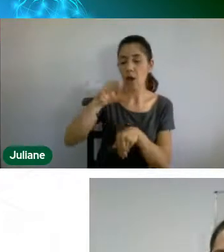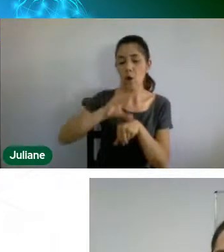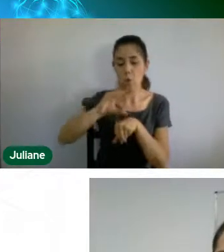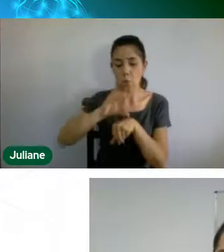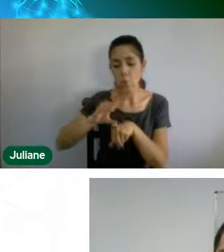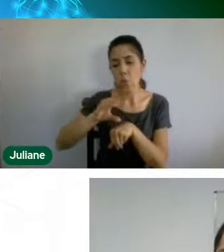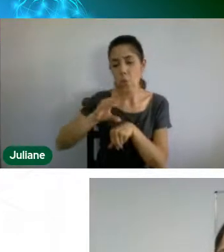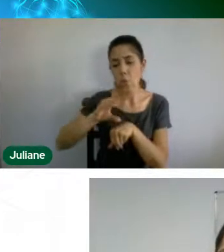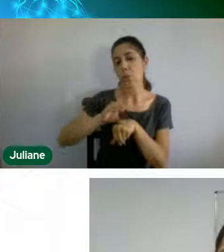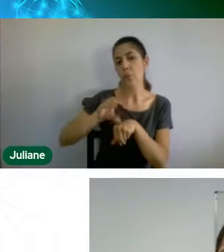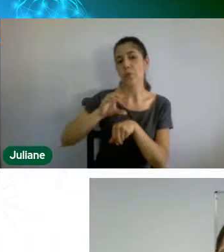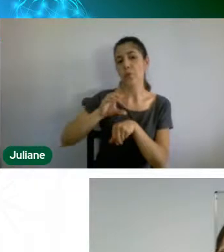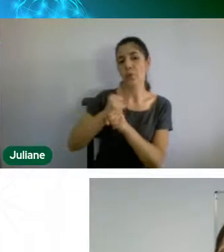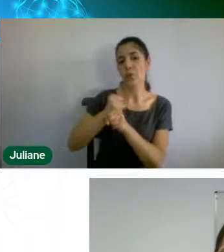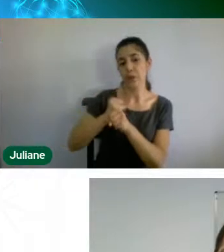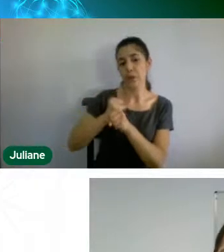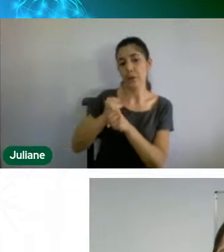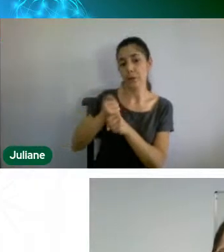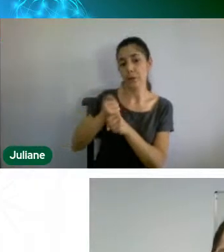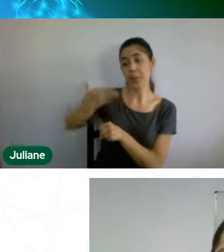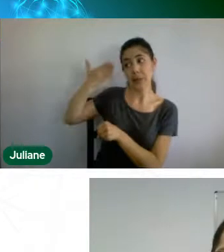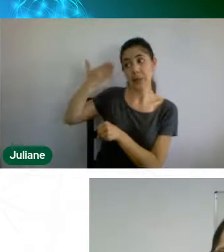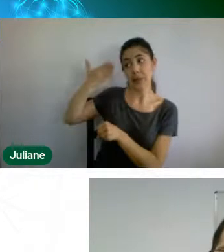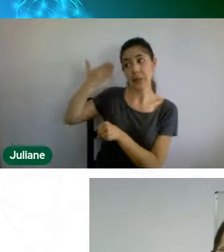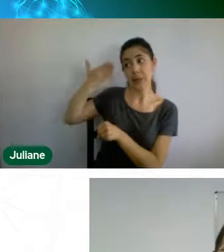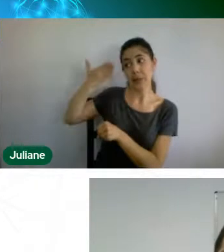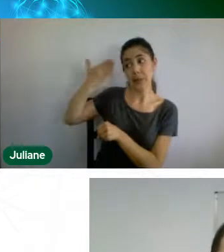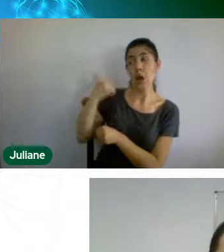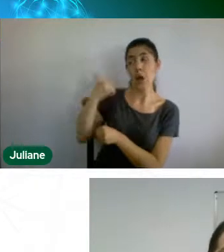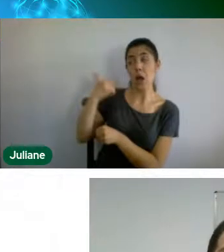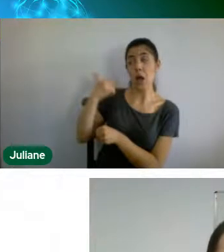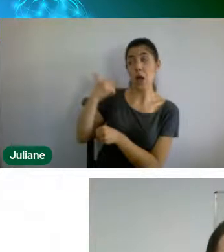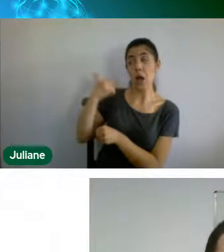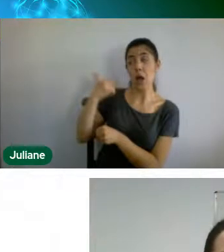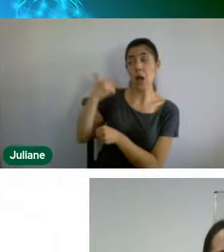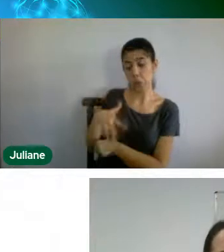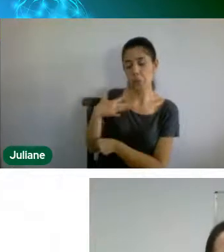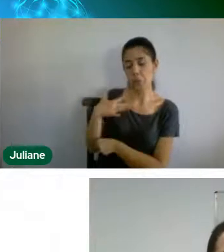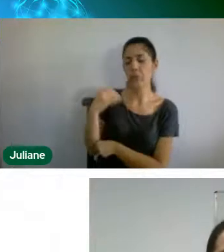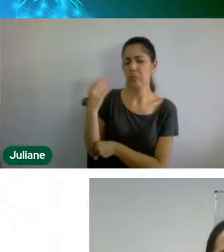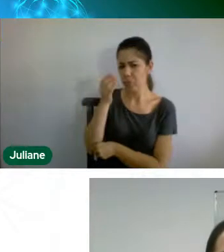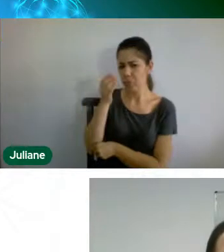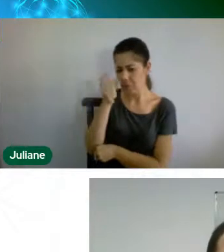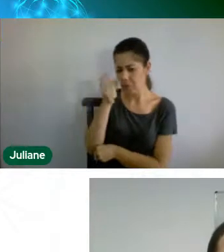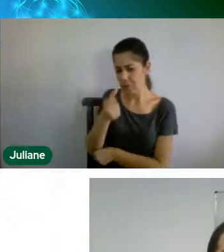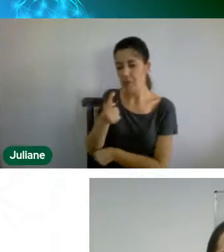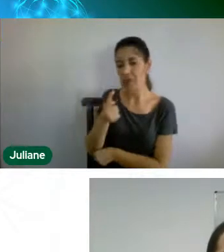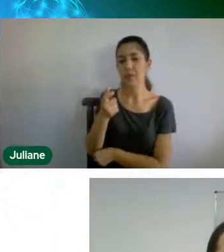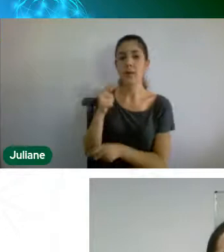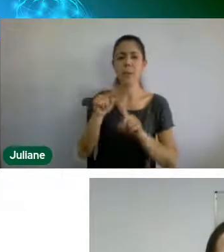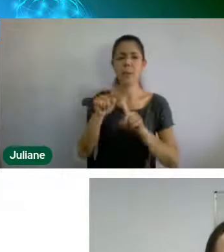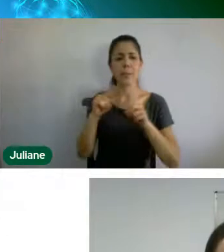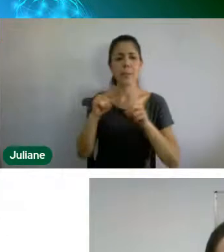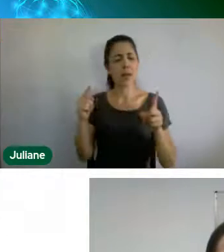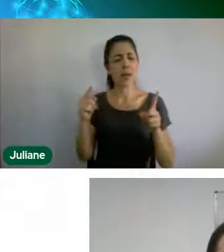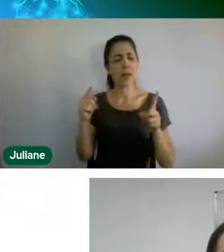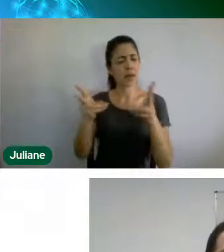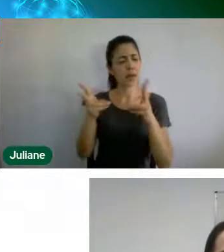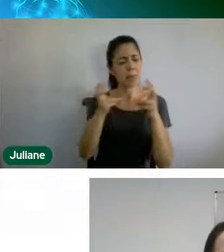passado, achei extremamente interessante, mas eu percebi que a redes, o projeto como um todo, ele tem uma amplitude